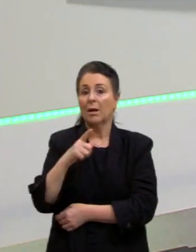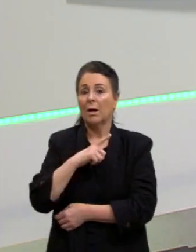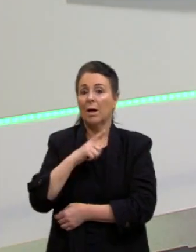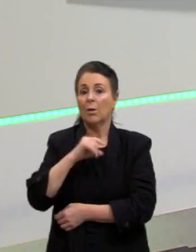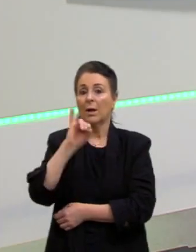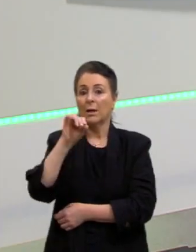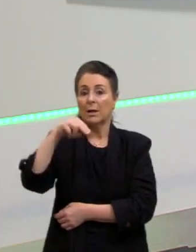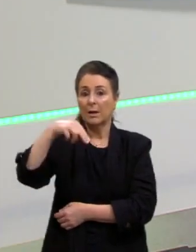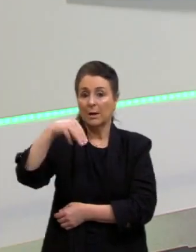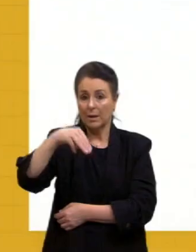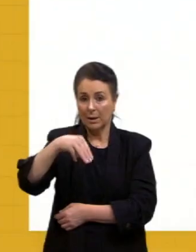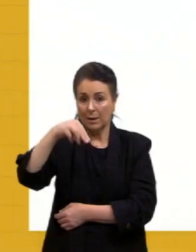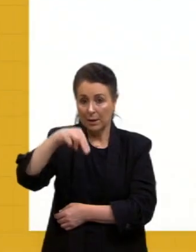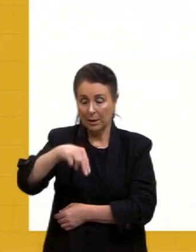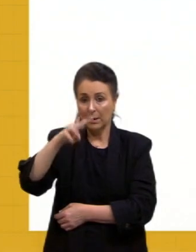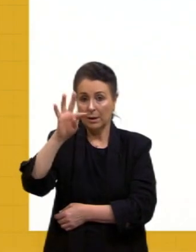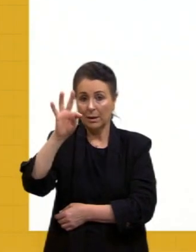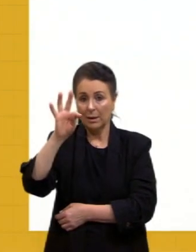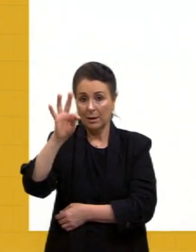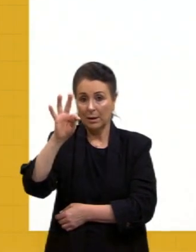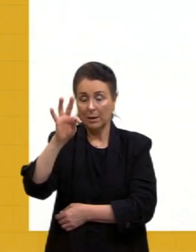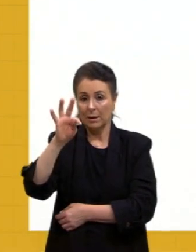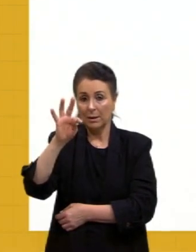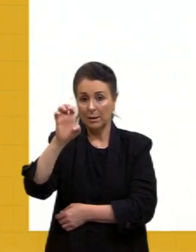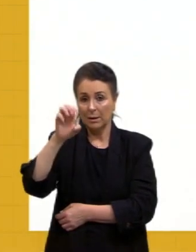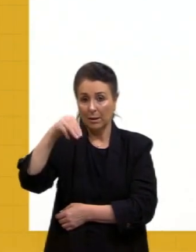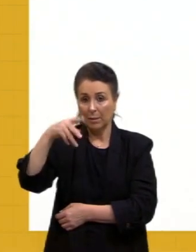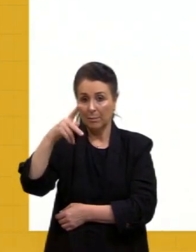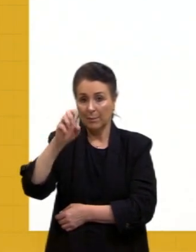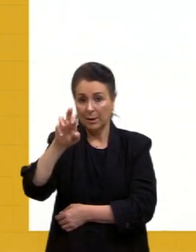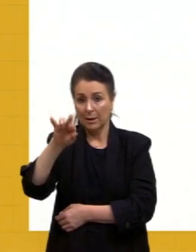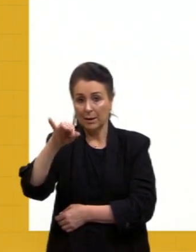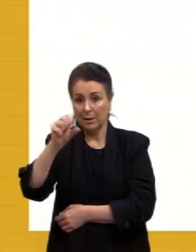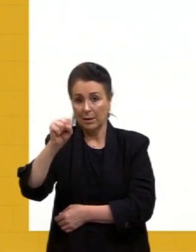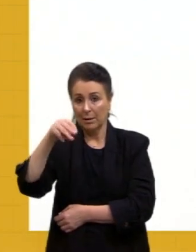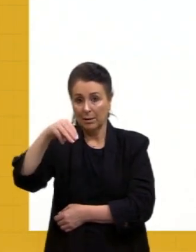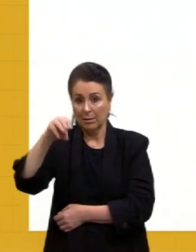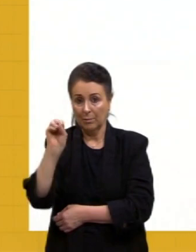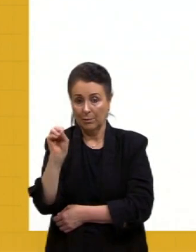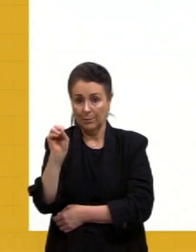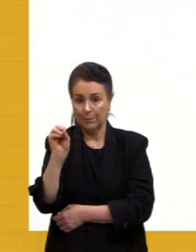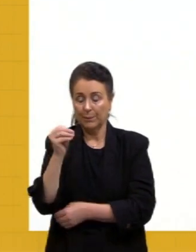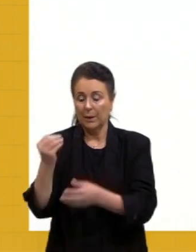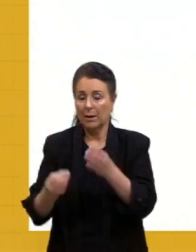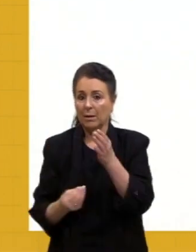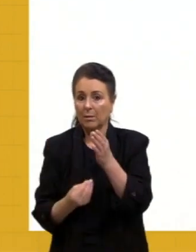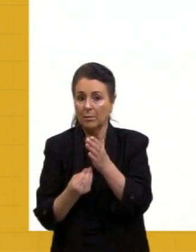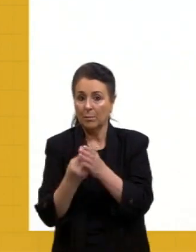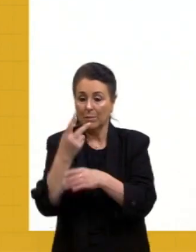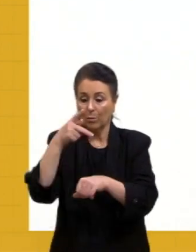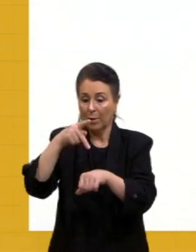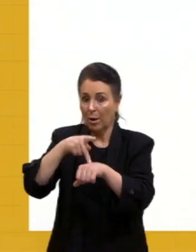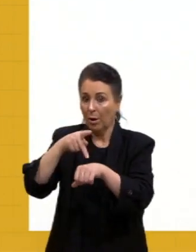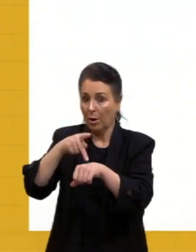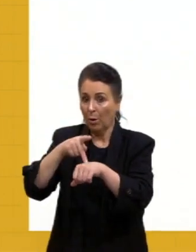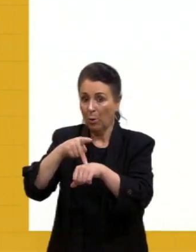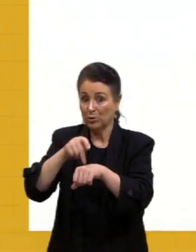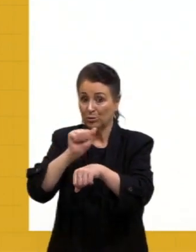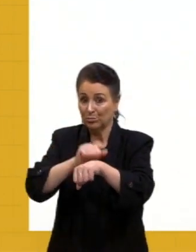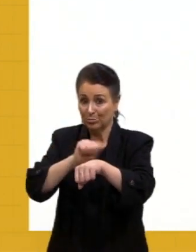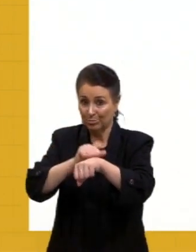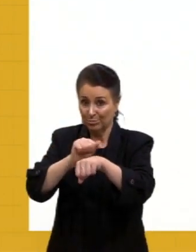Intemperismo. O que é o intemperismo? E aí nós temos toda essa formação dessas rochas, dessas